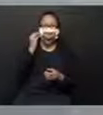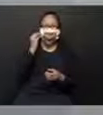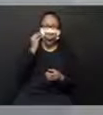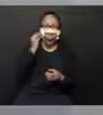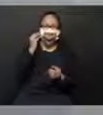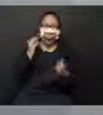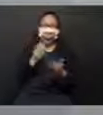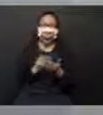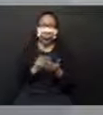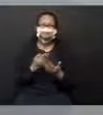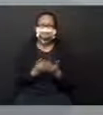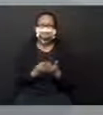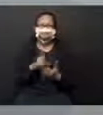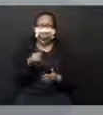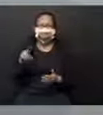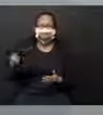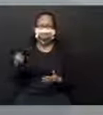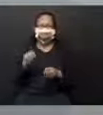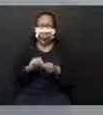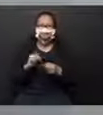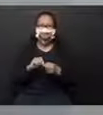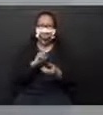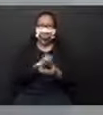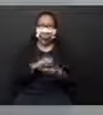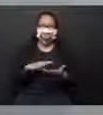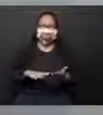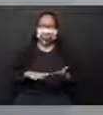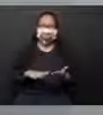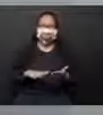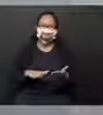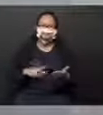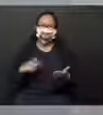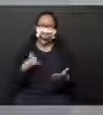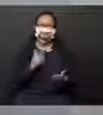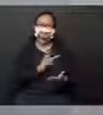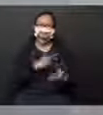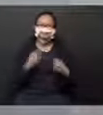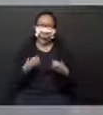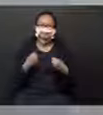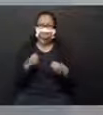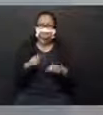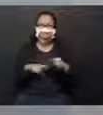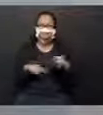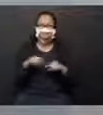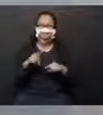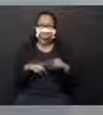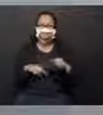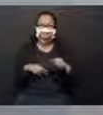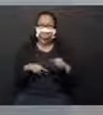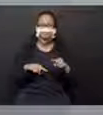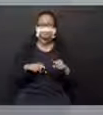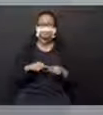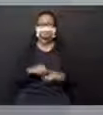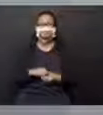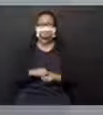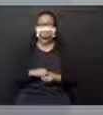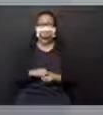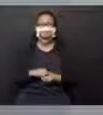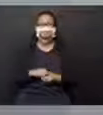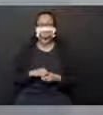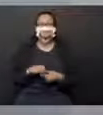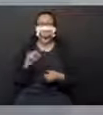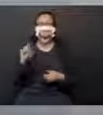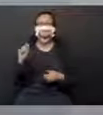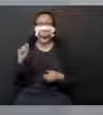vocês vão comigo fazer também esta atividade. E nós vamos precisar de alguns materiais. Olha só. O que é